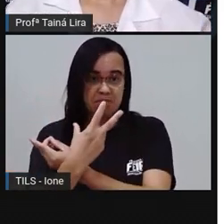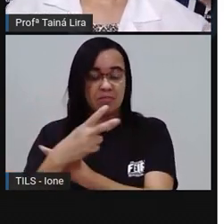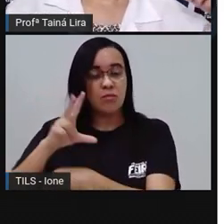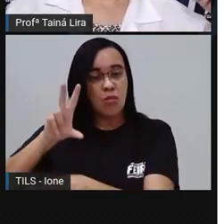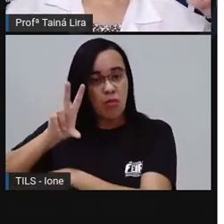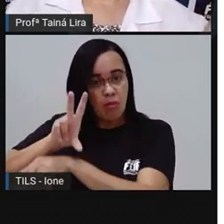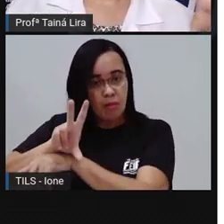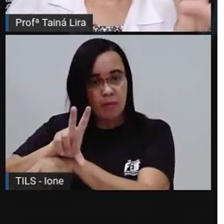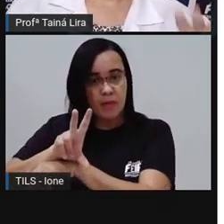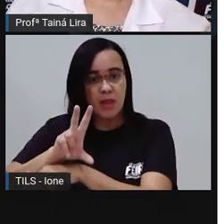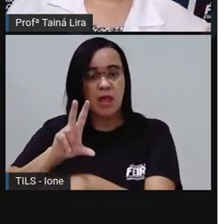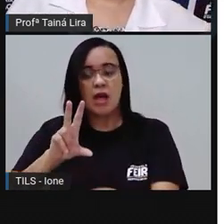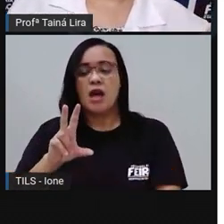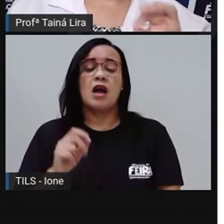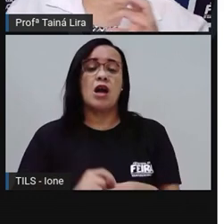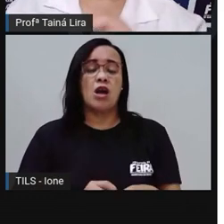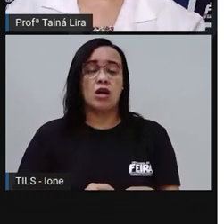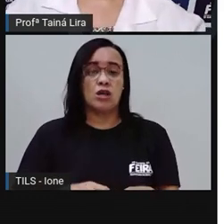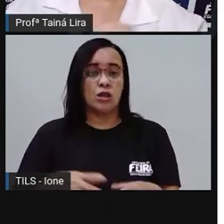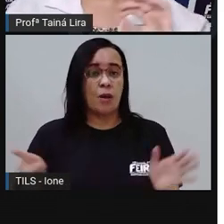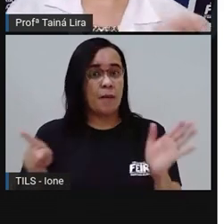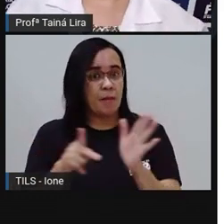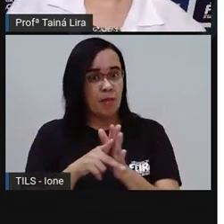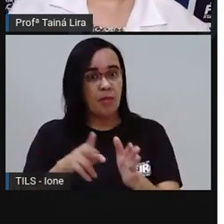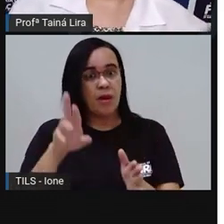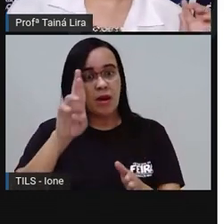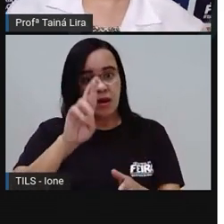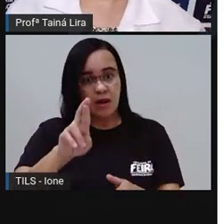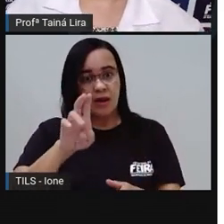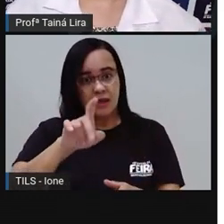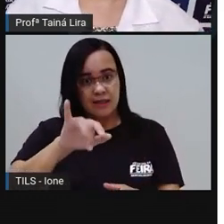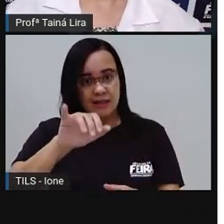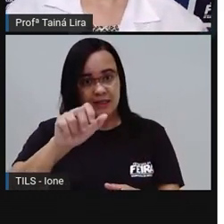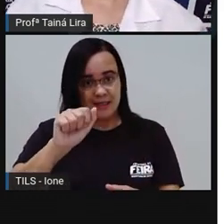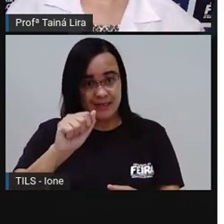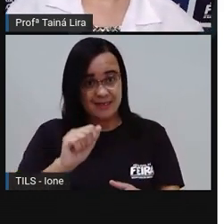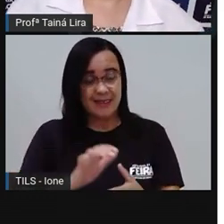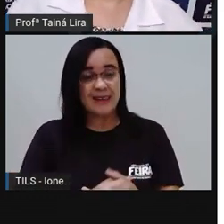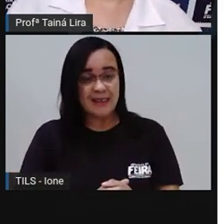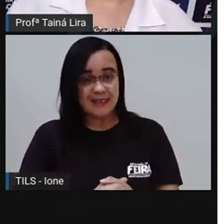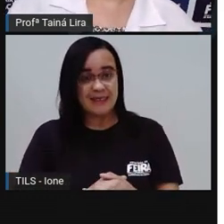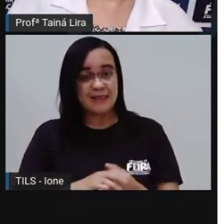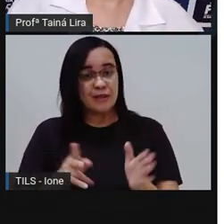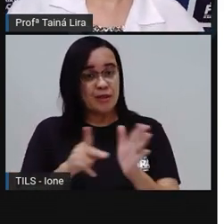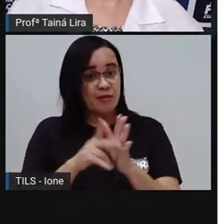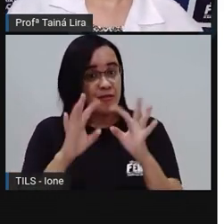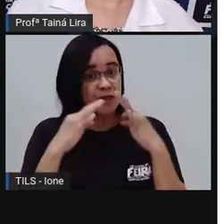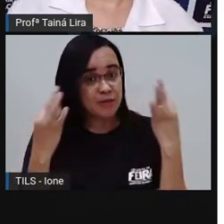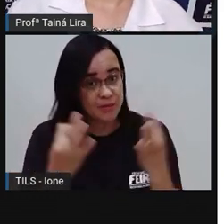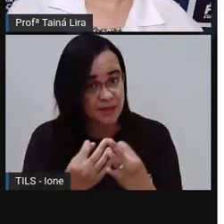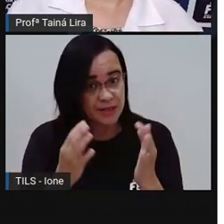essa receita que vocês já notaram Que é a receita de família, tá?